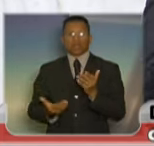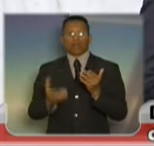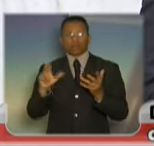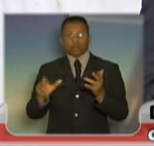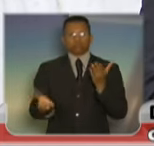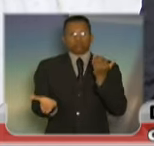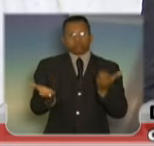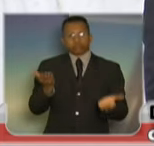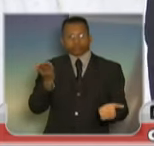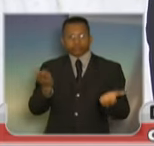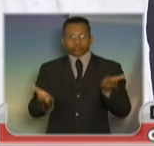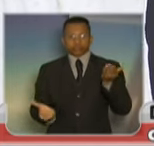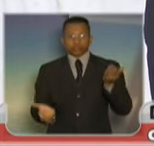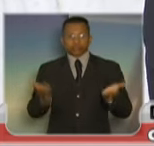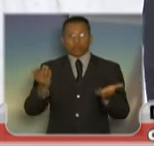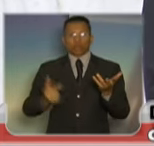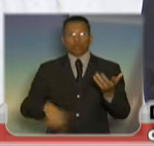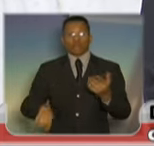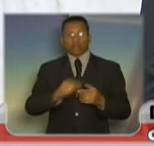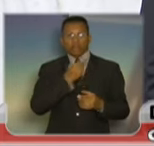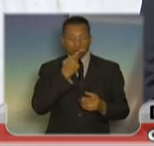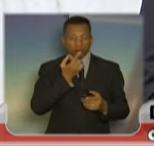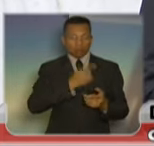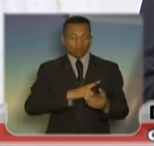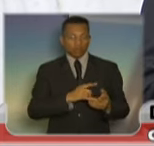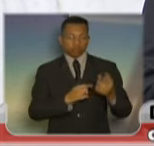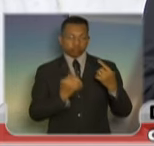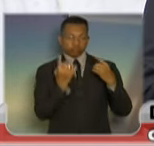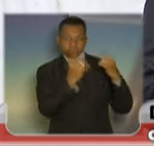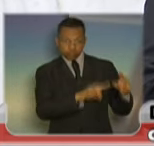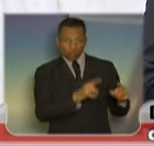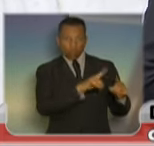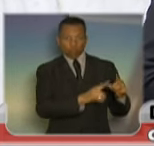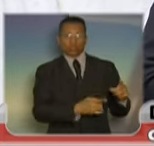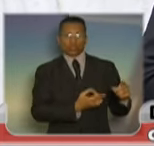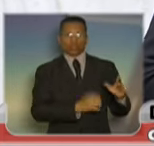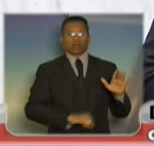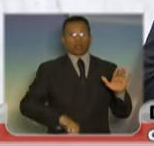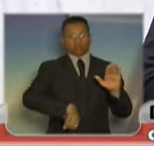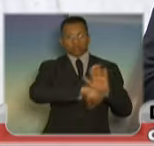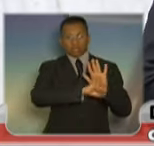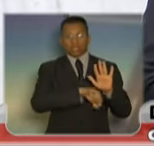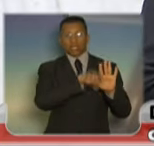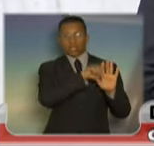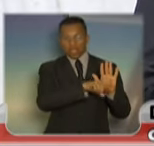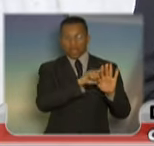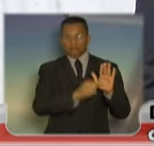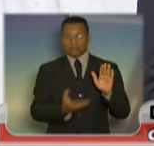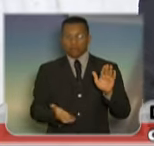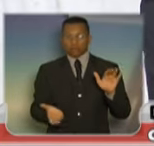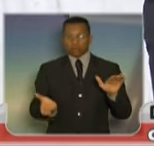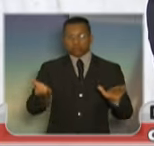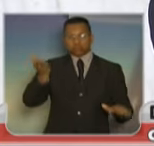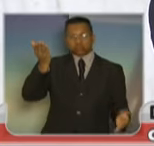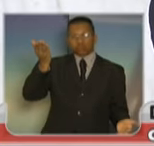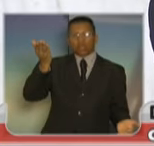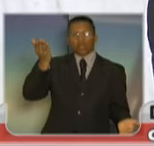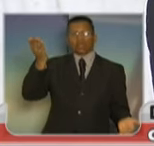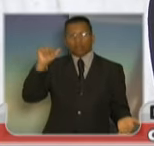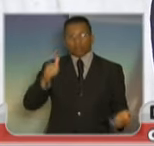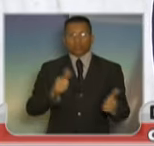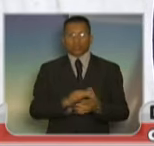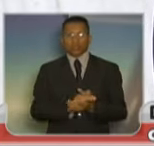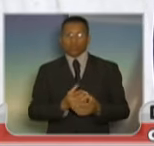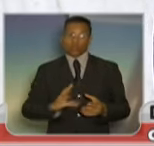abaixamos o crime, abaixamos os danos que o crime causa. Então, é necessário que todos os deputados estejam engajados nessa